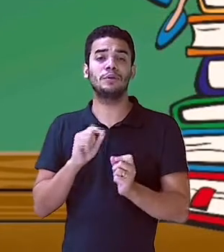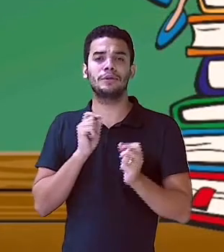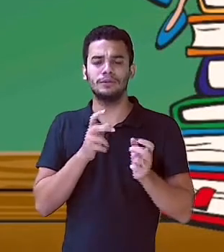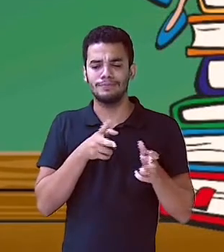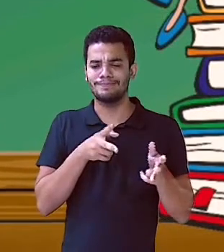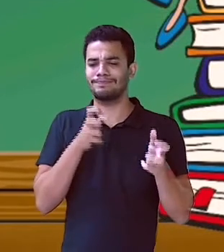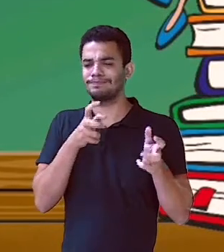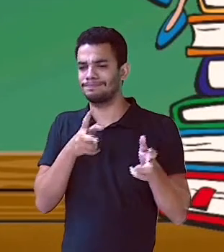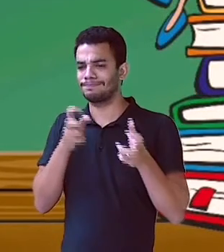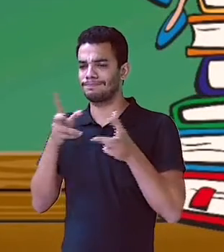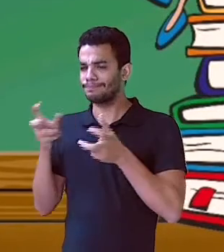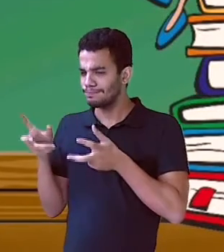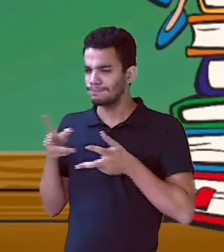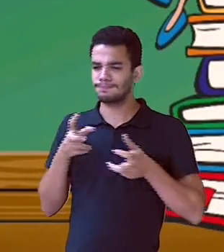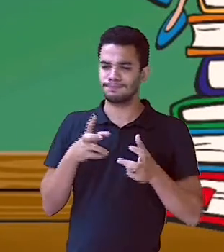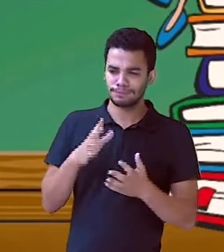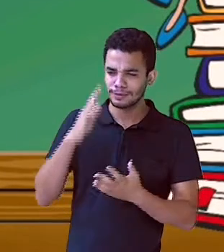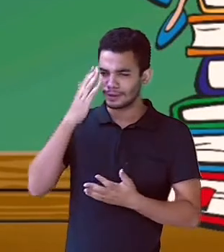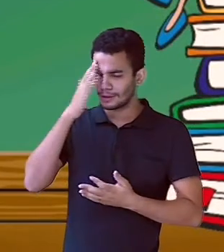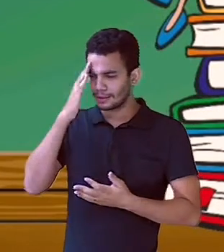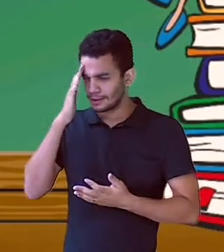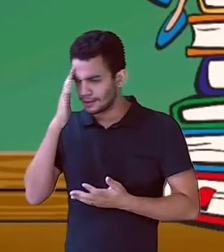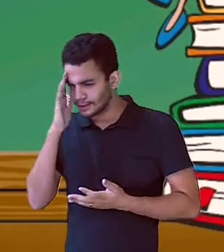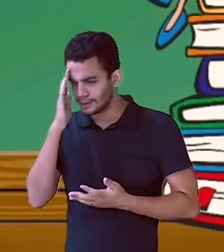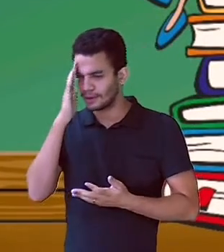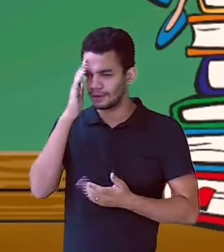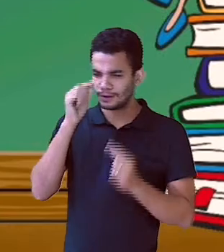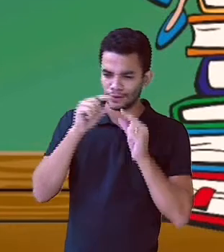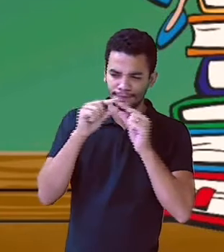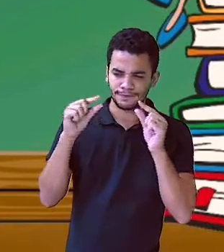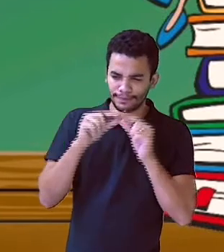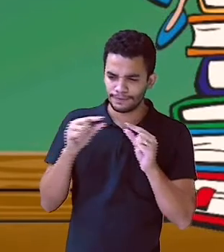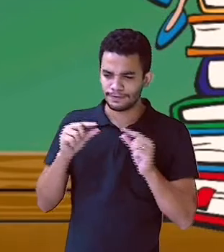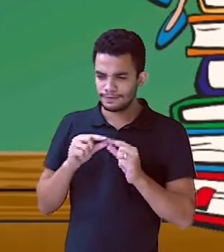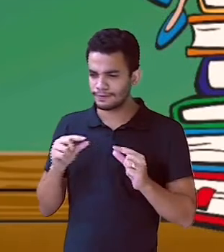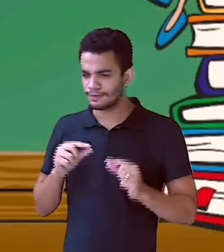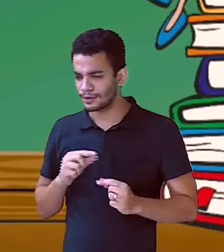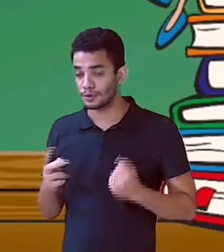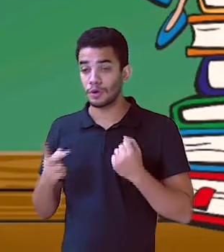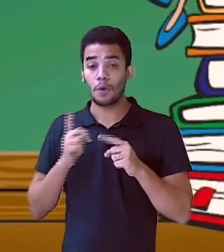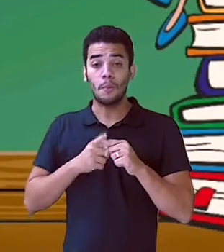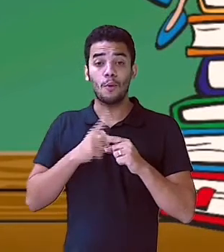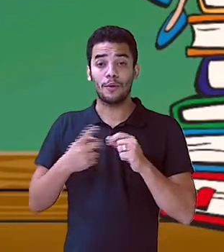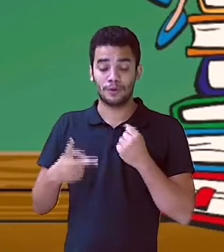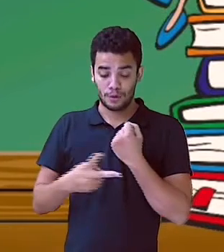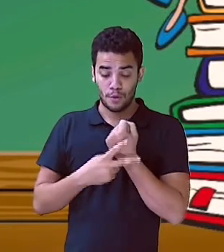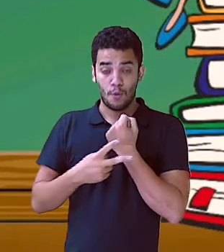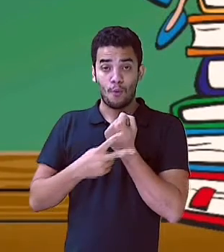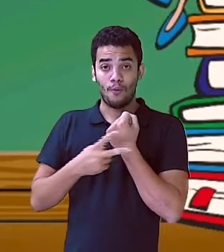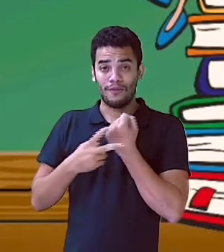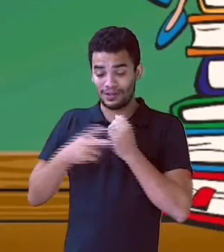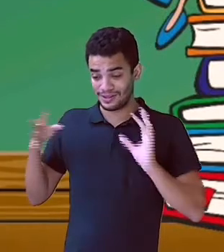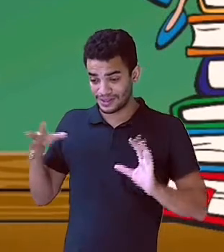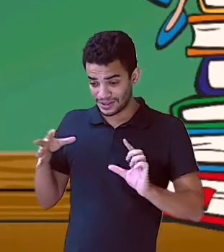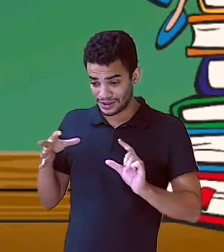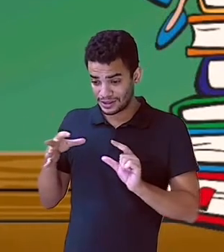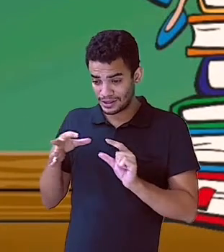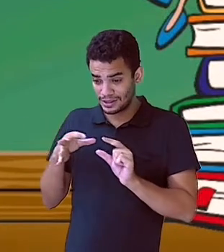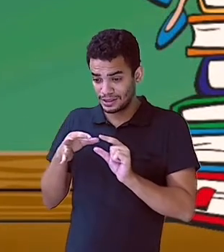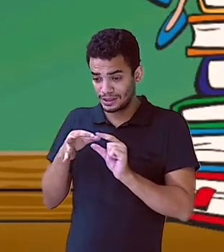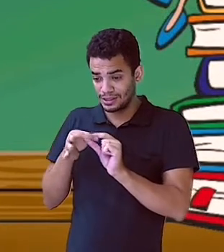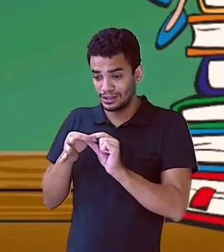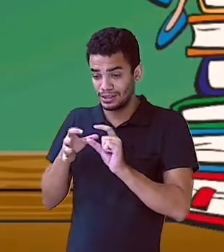ligação aí, ele é muito claro. Isso. O verbo de ligação, eles também são chamados de copulativos,